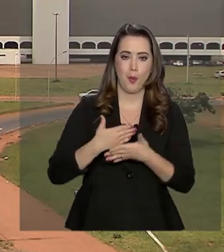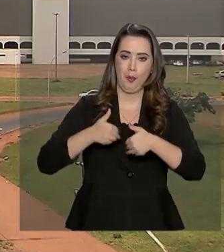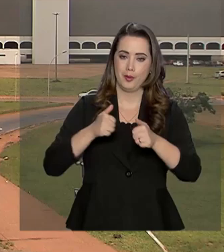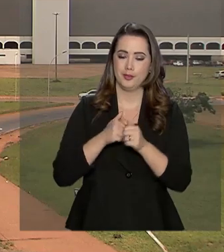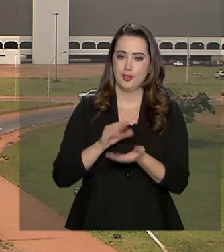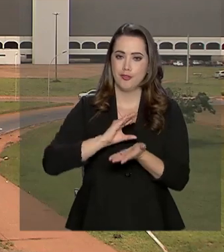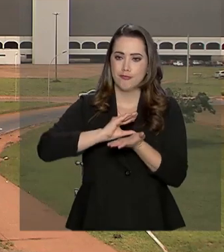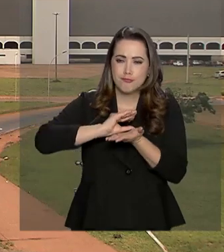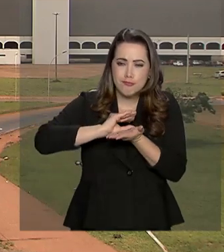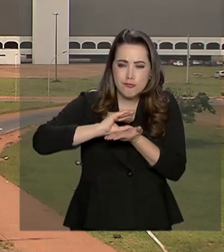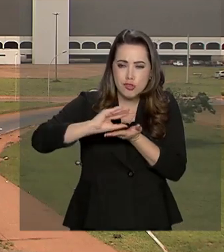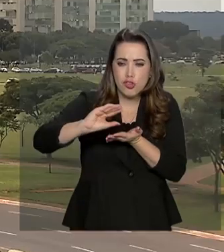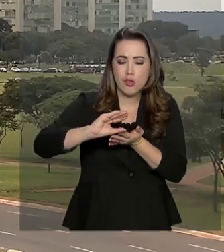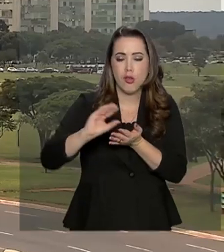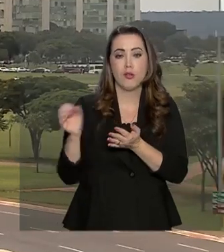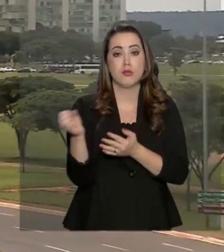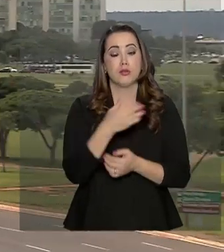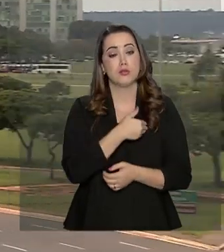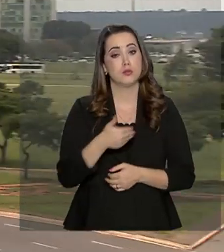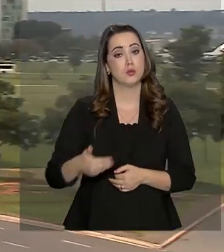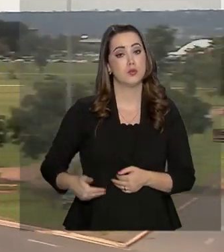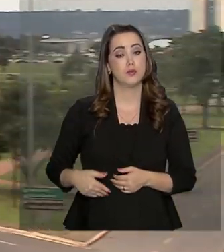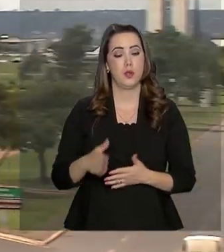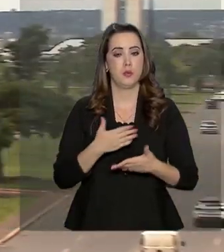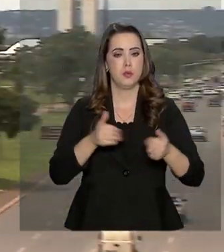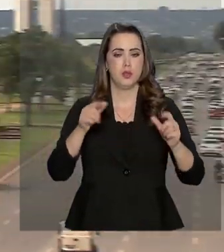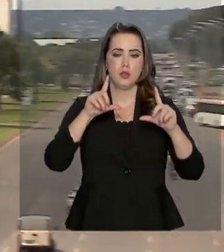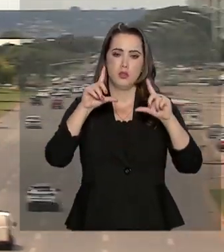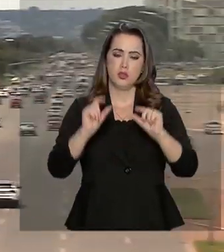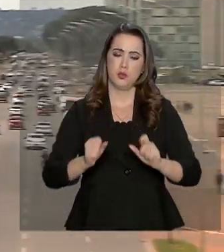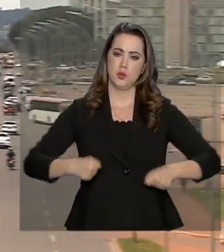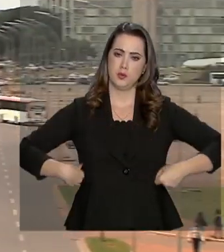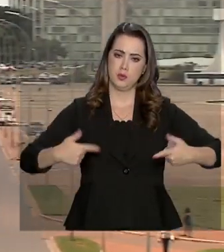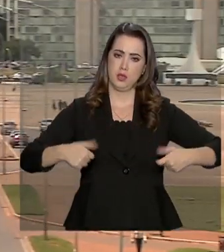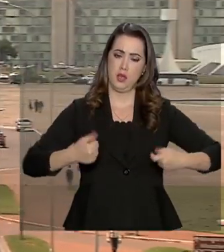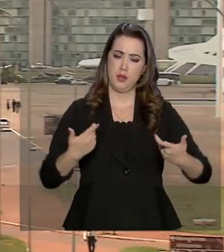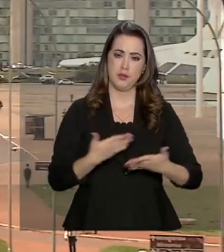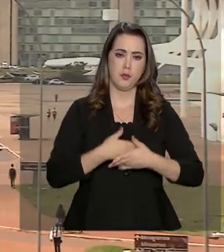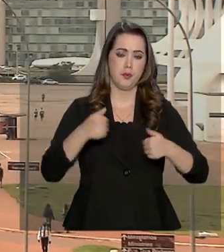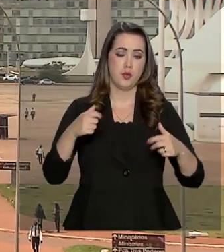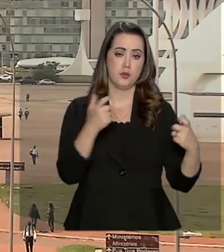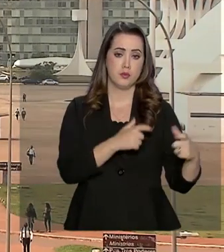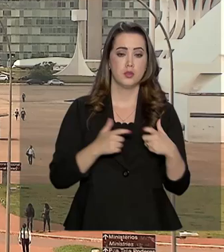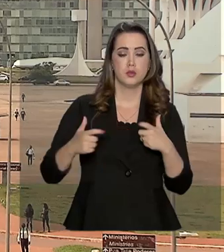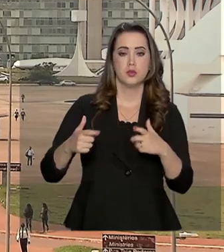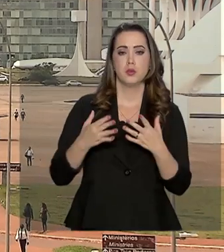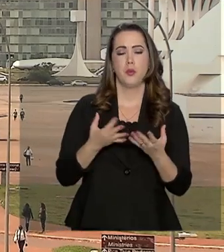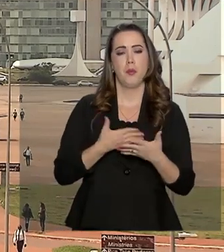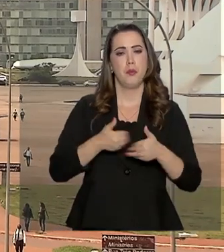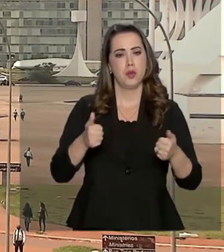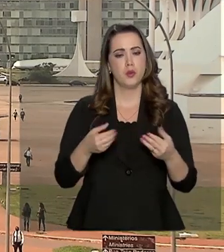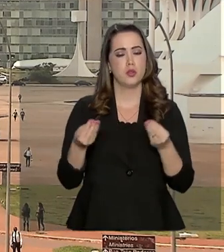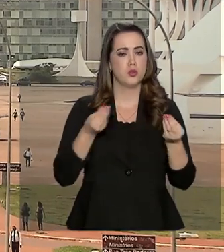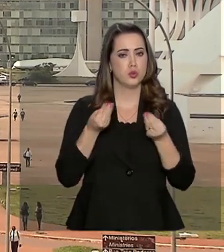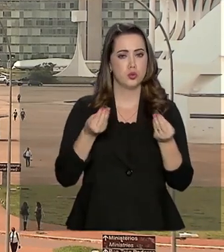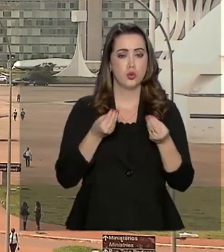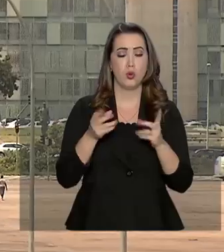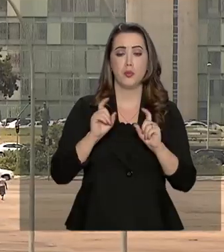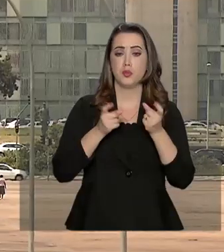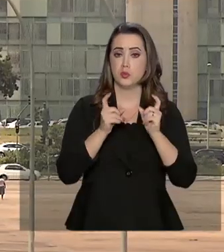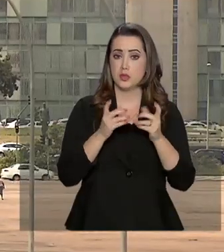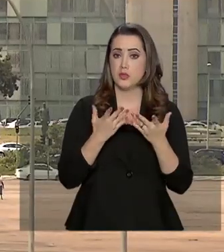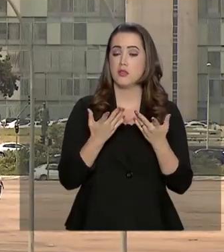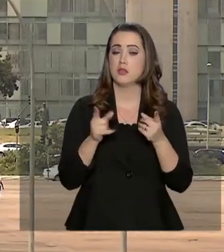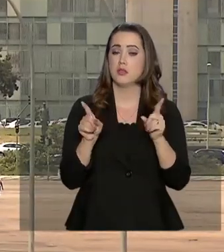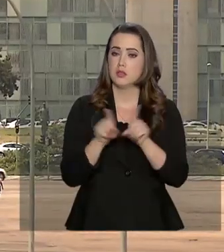na modernização do Estado, que é reduzir custos, melhorar as estruturas, aprimorar as formas de gestão